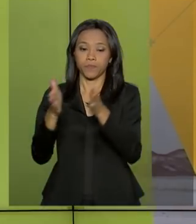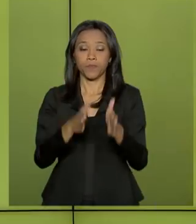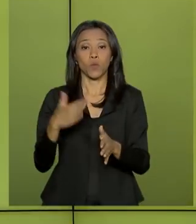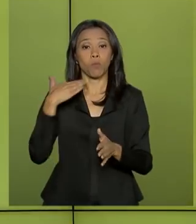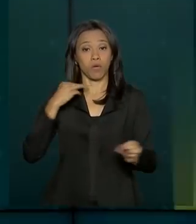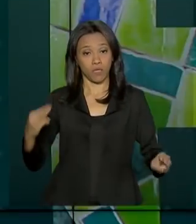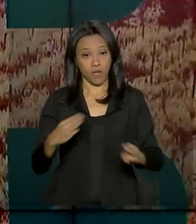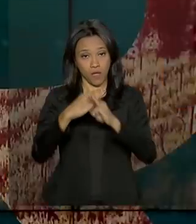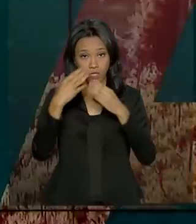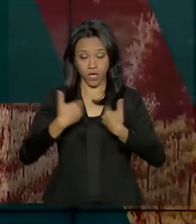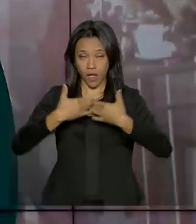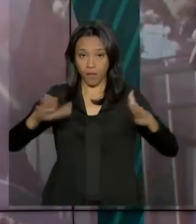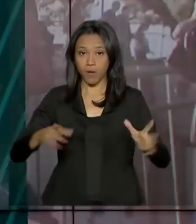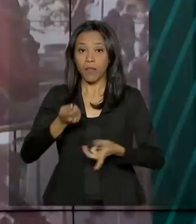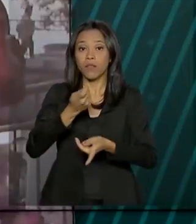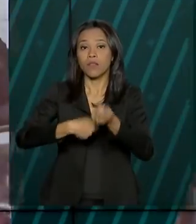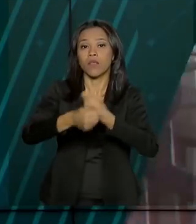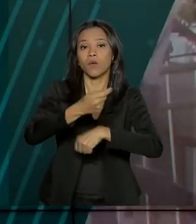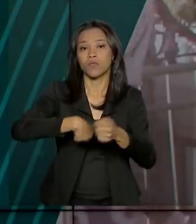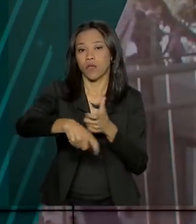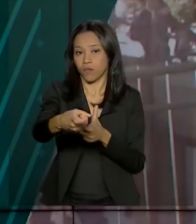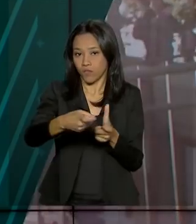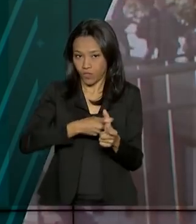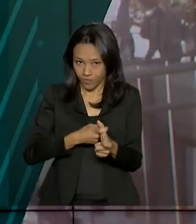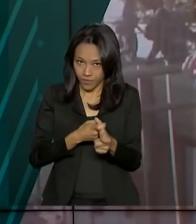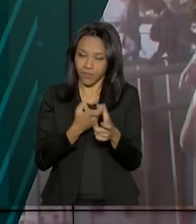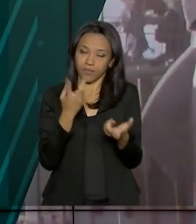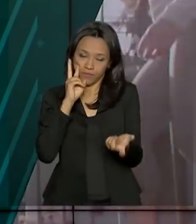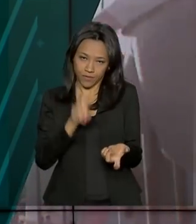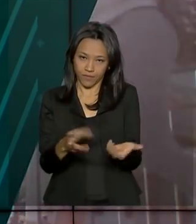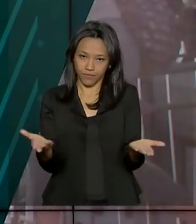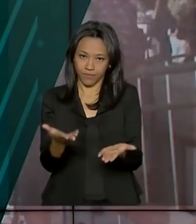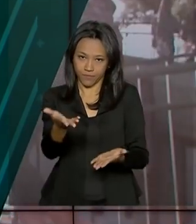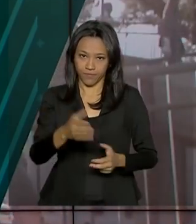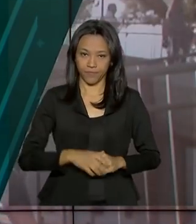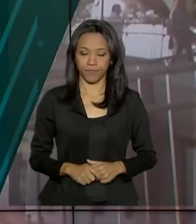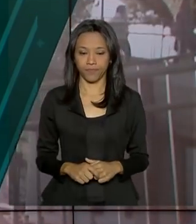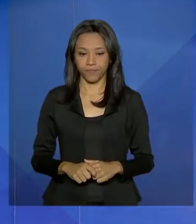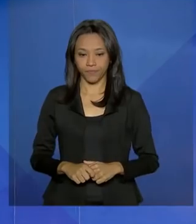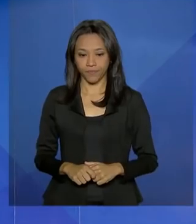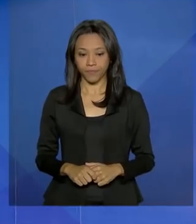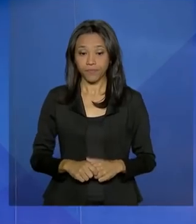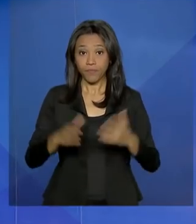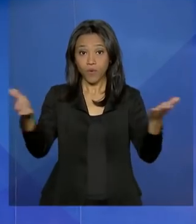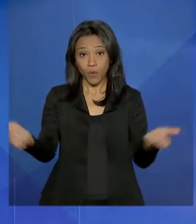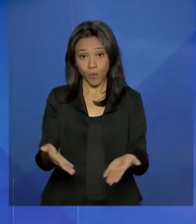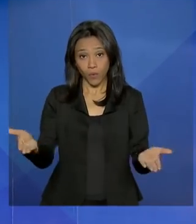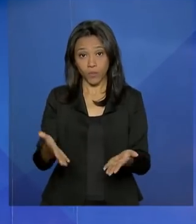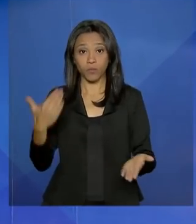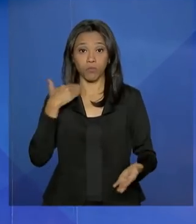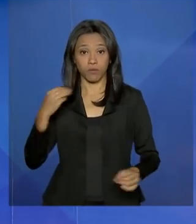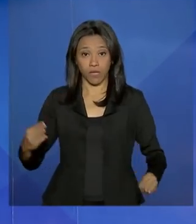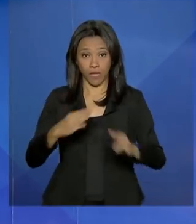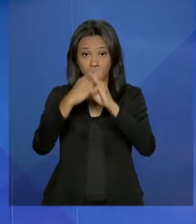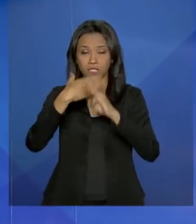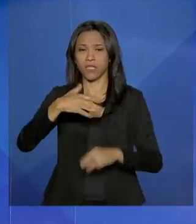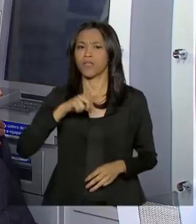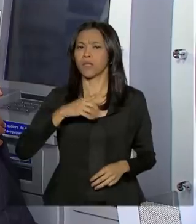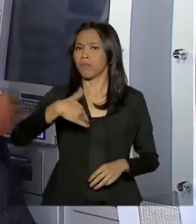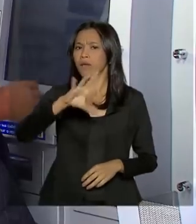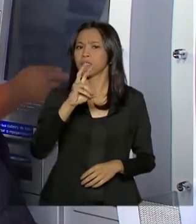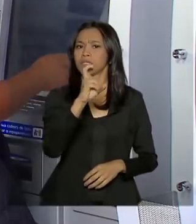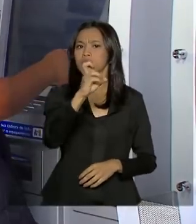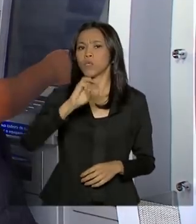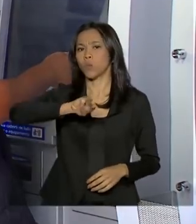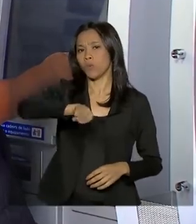para a regularização de dívidas do crédito imobiliário. Veja agora na reportagem. Hoje, a Caixa tem mais de 5 milhões e